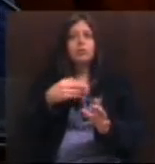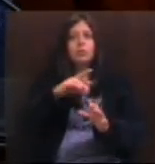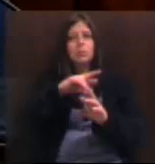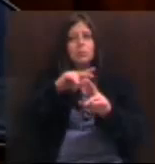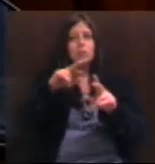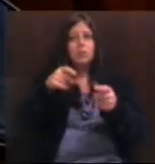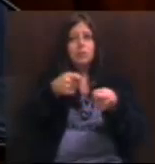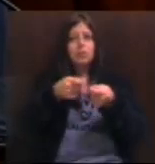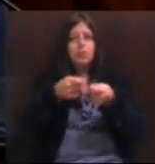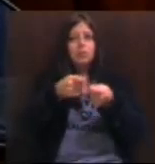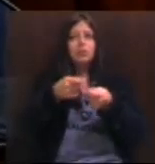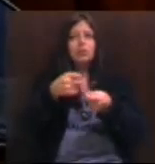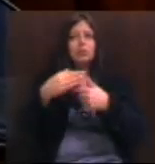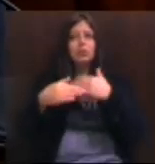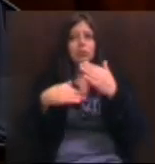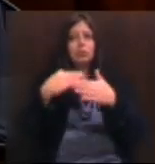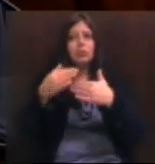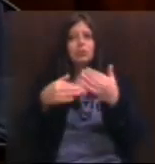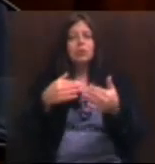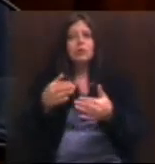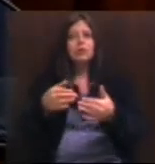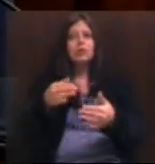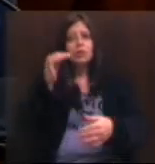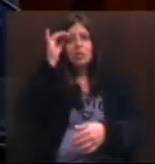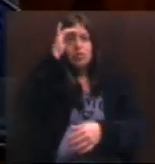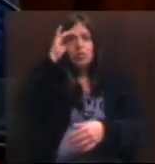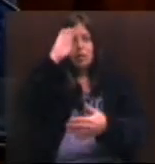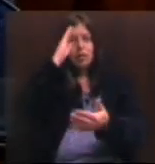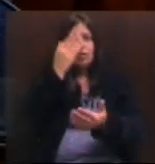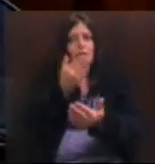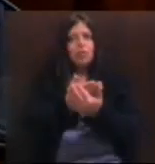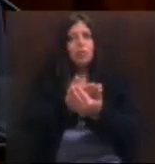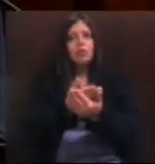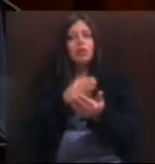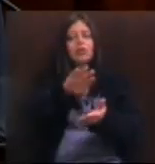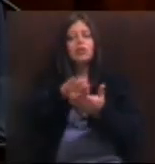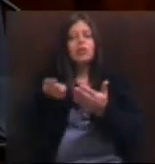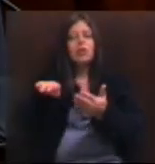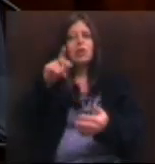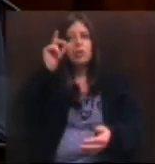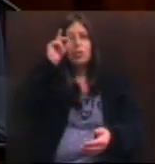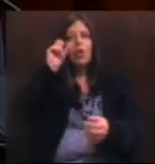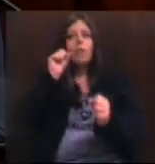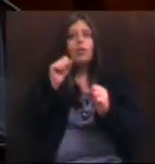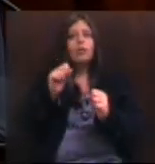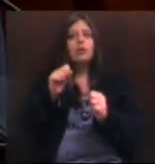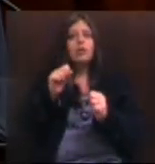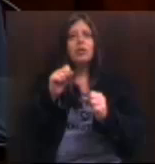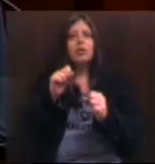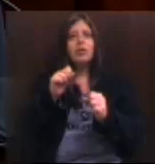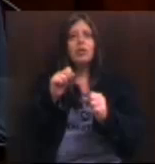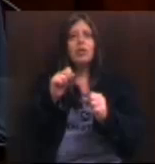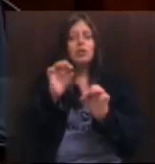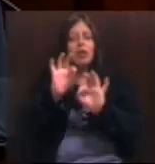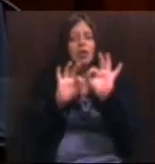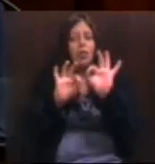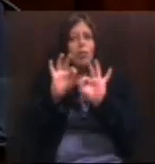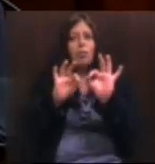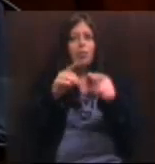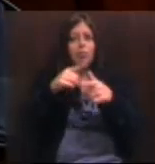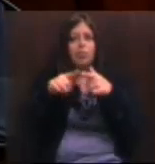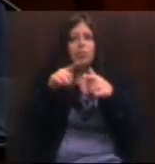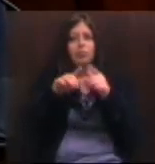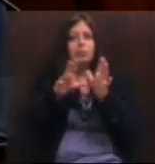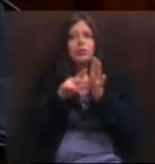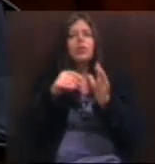manipulações do processo, genuinamente acreditava que tirar a Dilma poderia corrigir o problema da corrupção. Eu conheço gente que